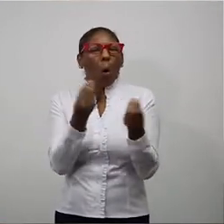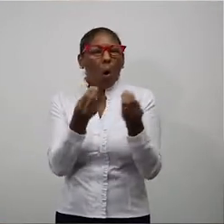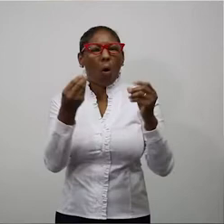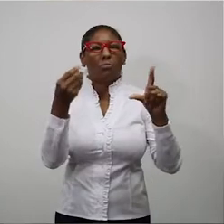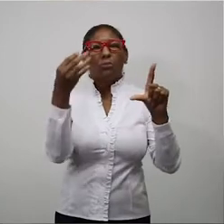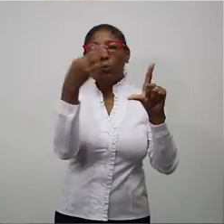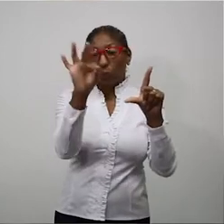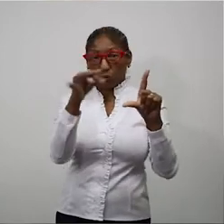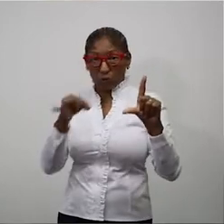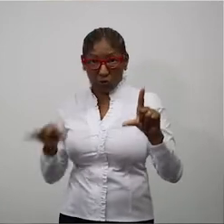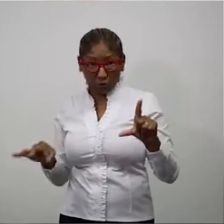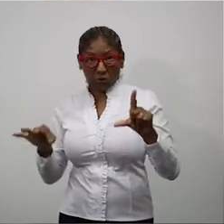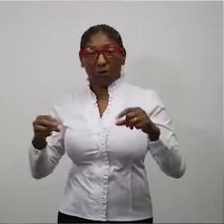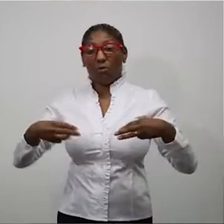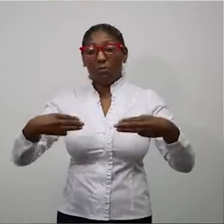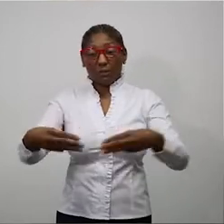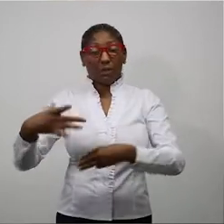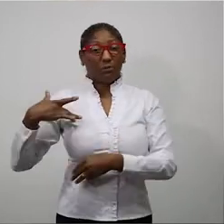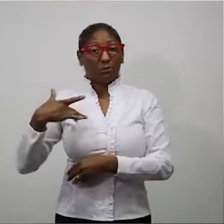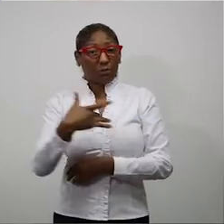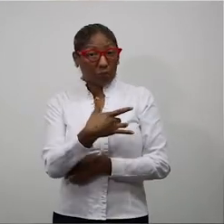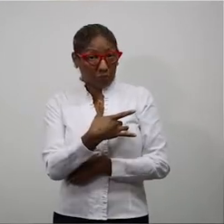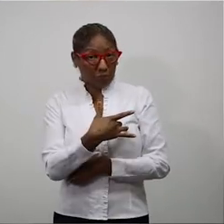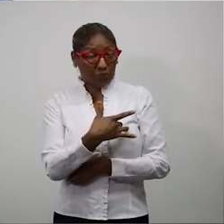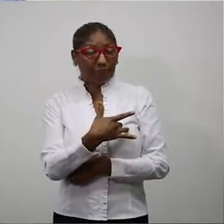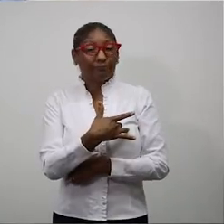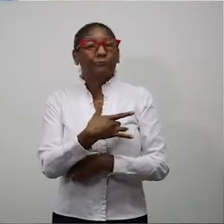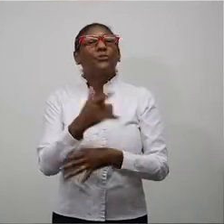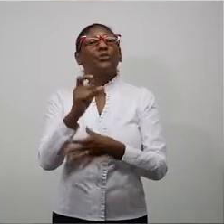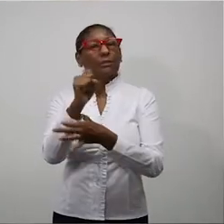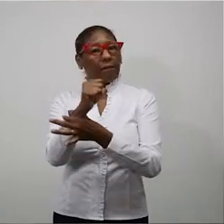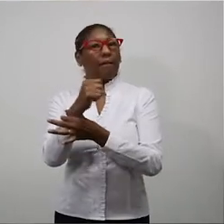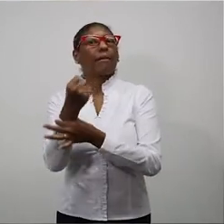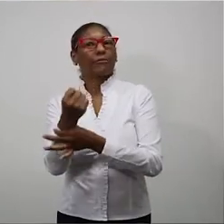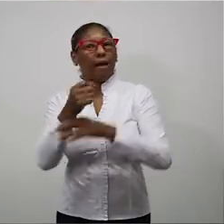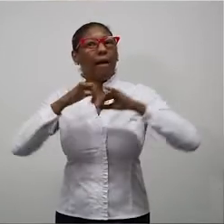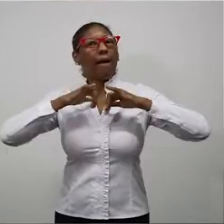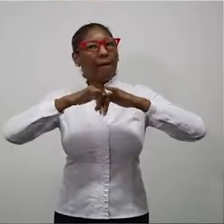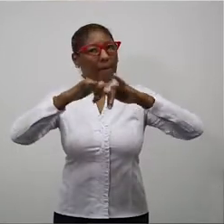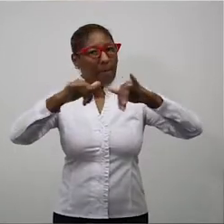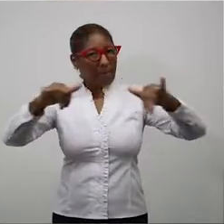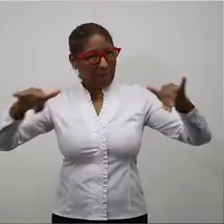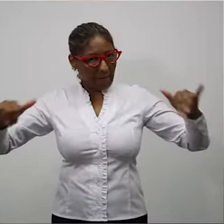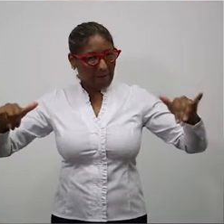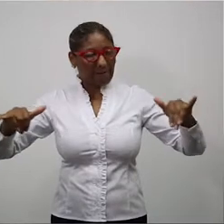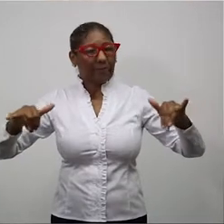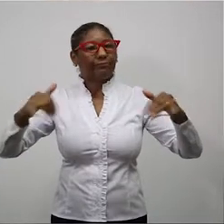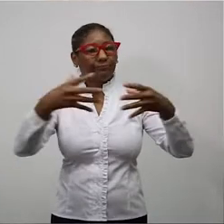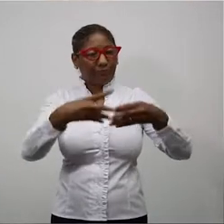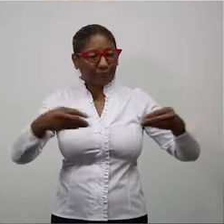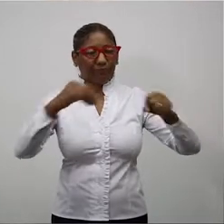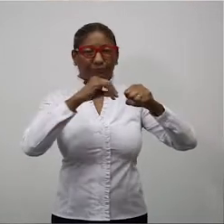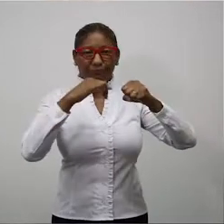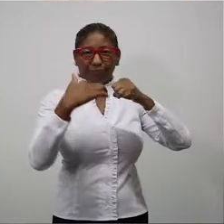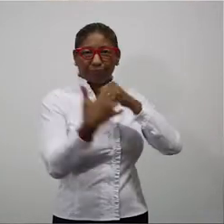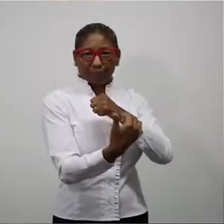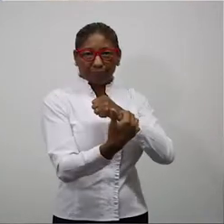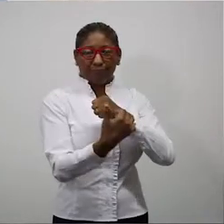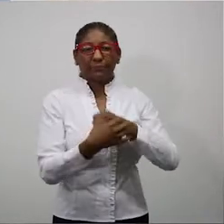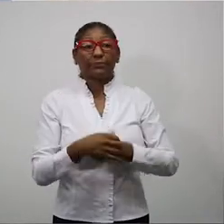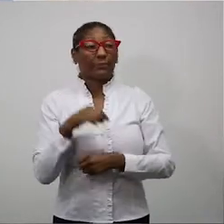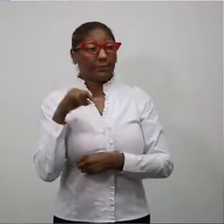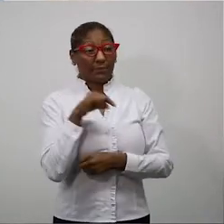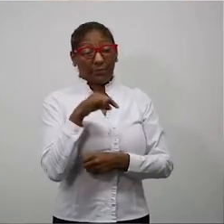logística associados ao Ministério da Saúde de garantir essa campanha de vacinação para imunização em relação ao